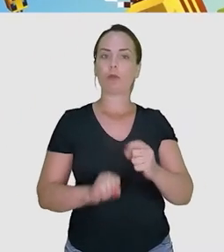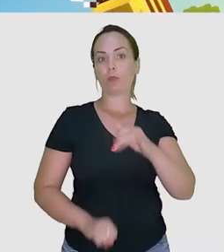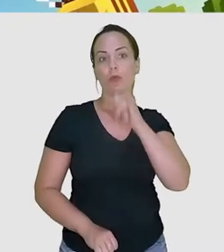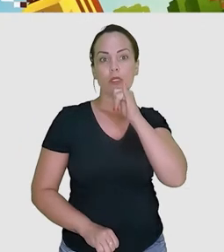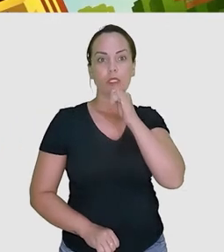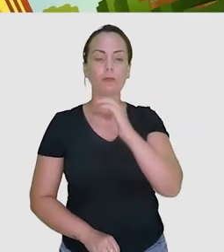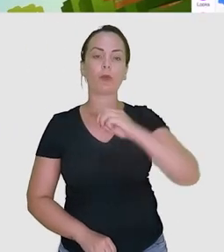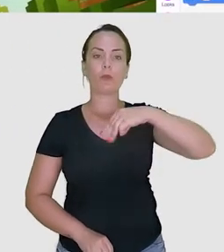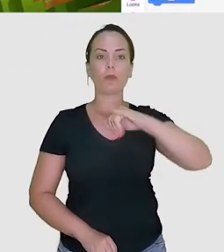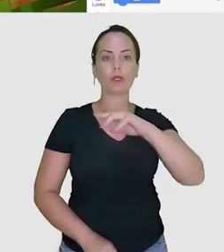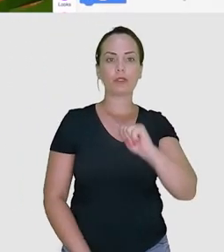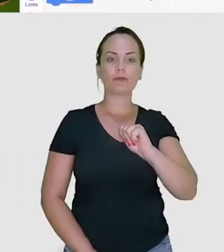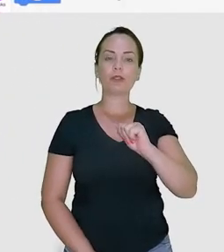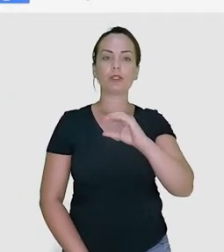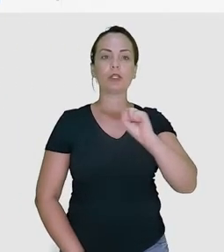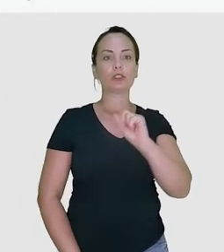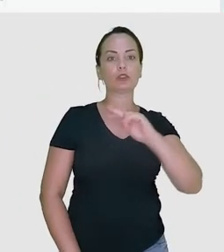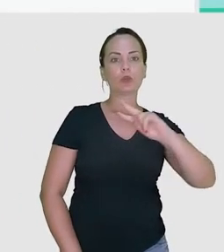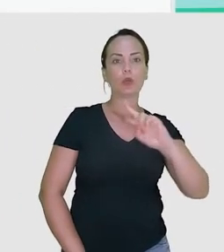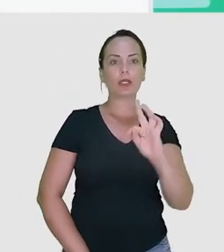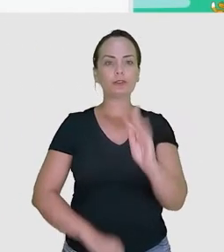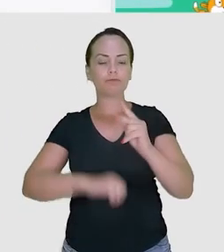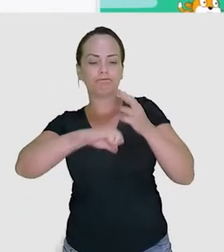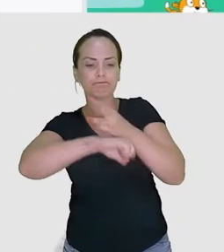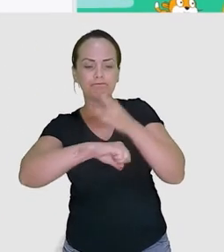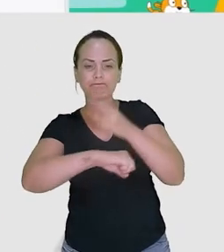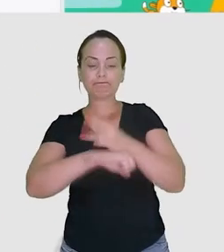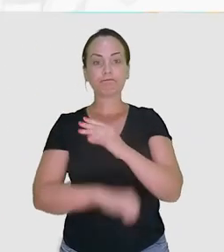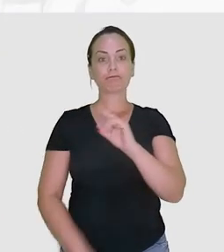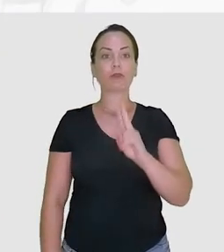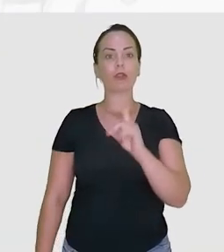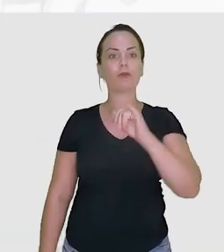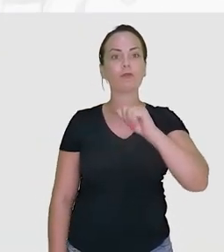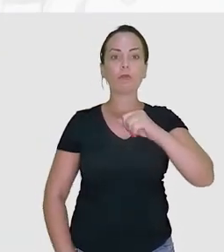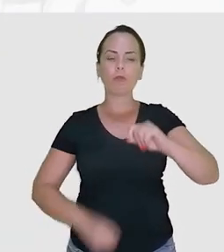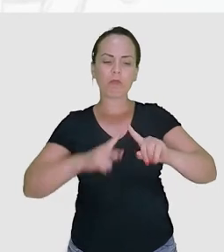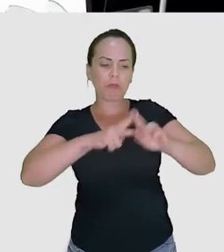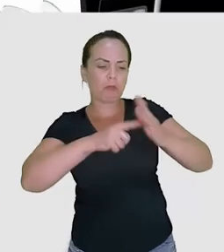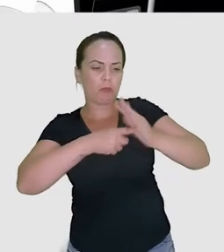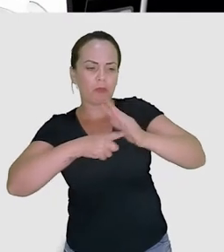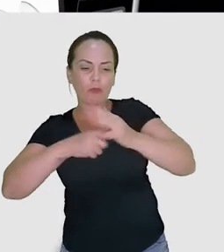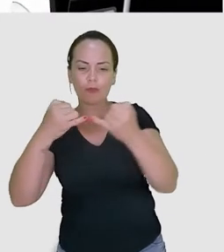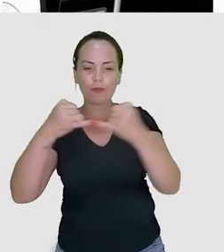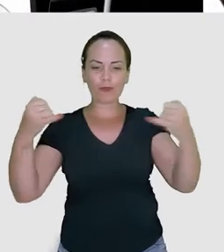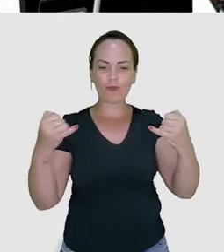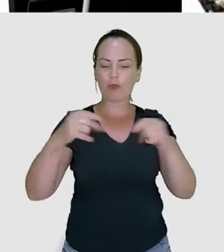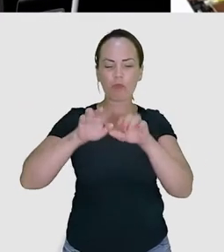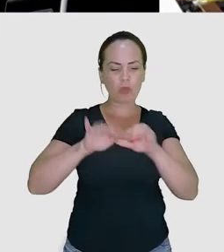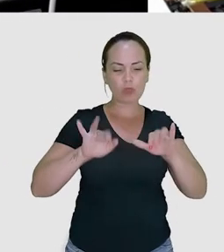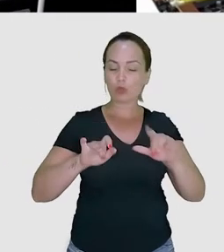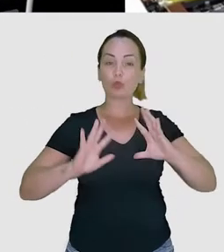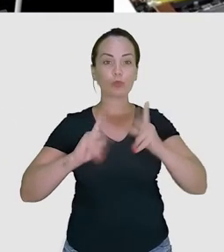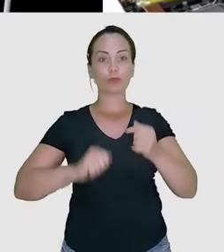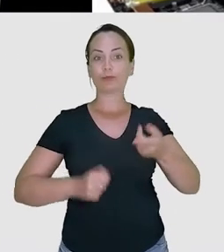Workshops são sistemas, no geral, conjuntos de ideias, como o Minecraft, o Scratch, o WhatsApp. E hardware são máquinas, fios,